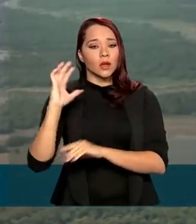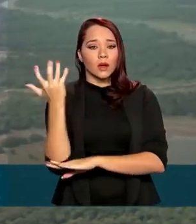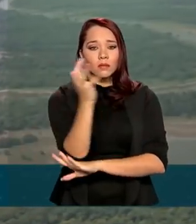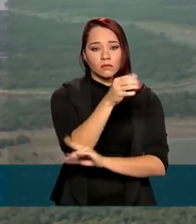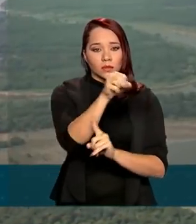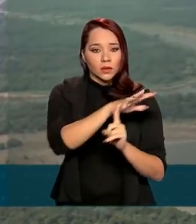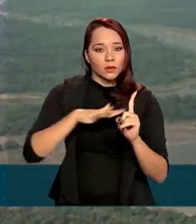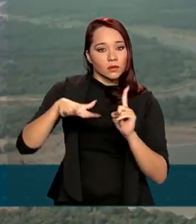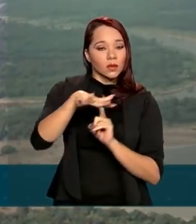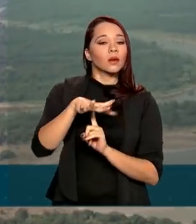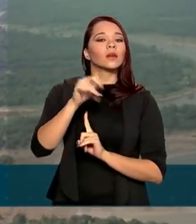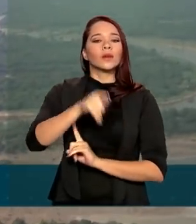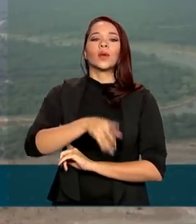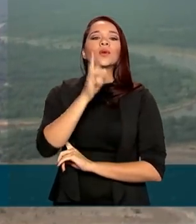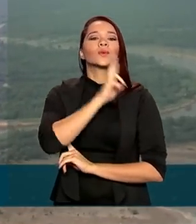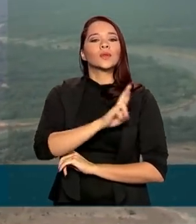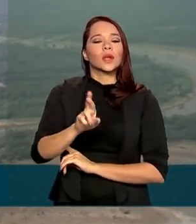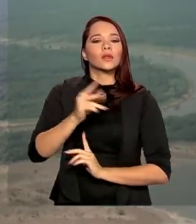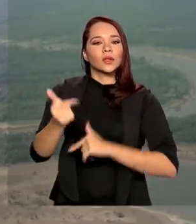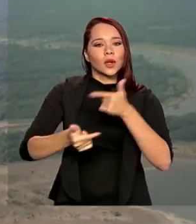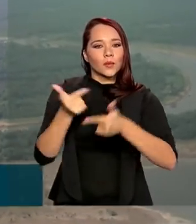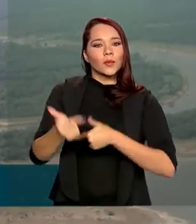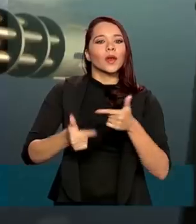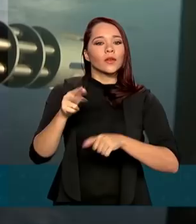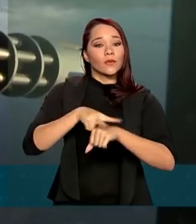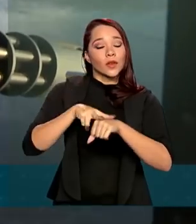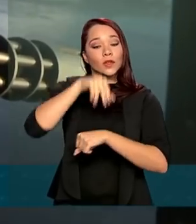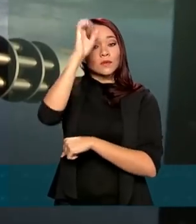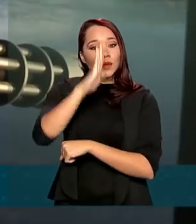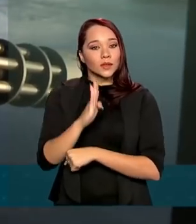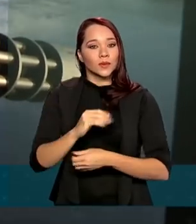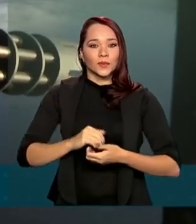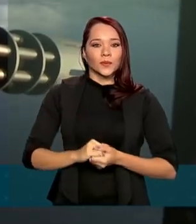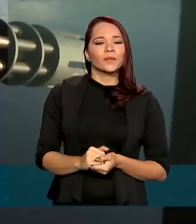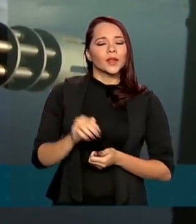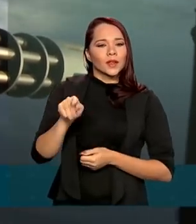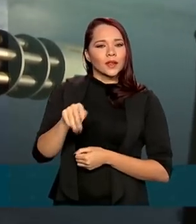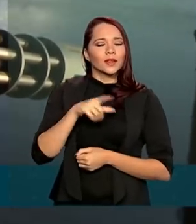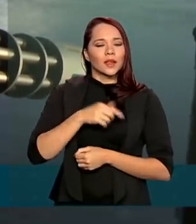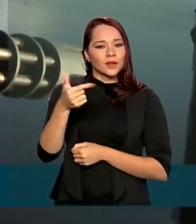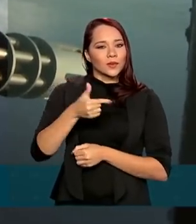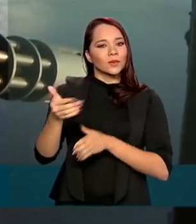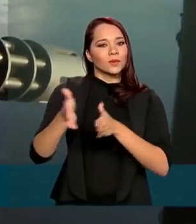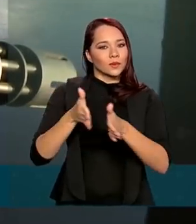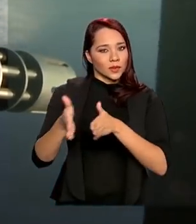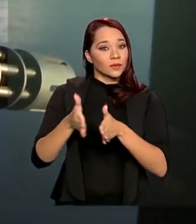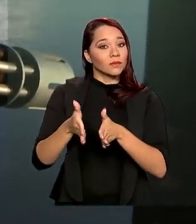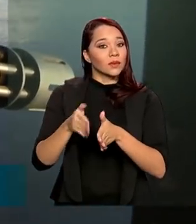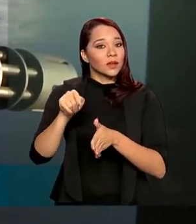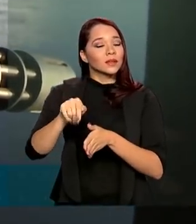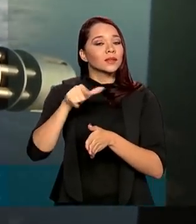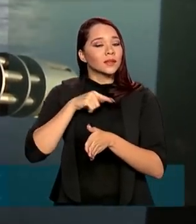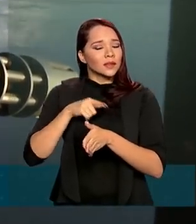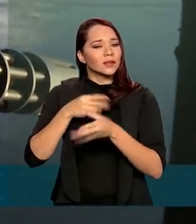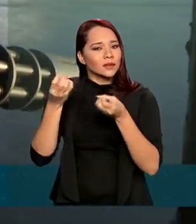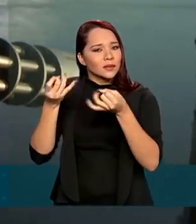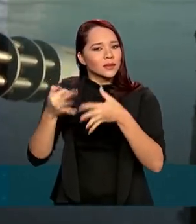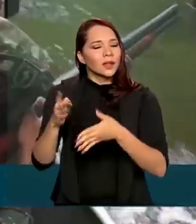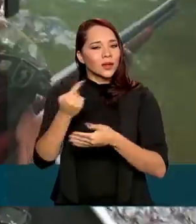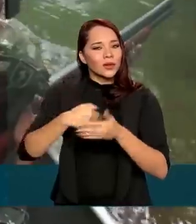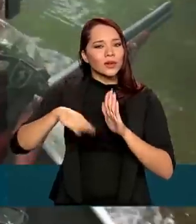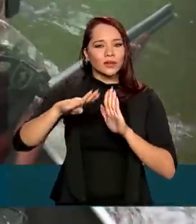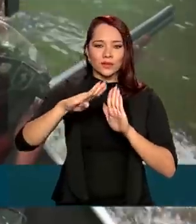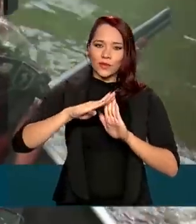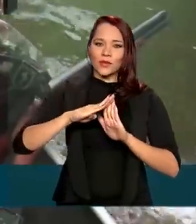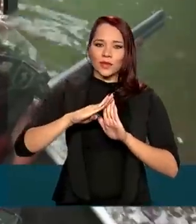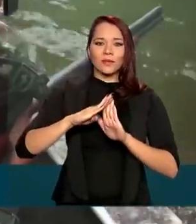São os resultados da Operação Verde Brasil, que está na segunda fase, e tem contado com as Forças Armadas